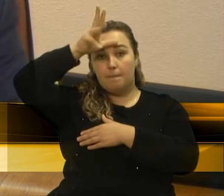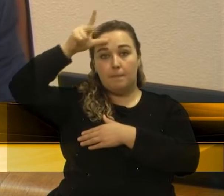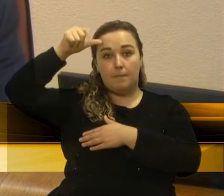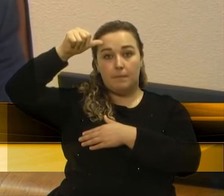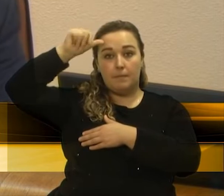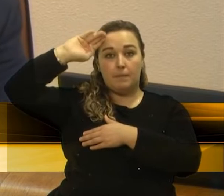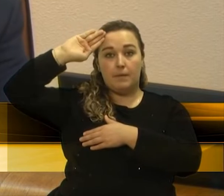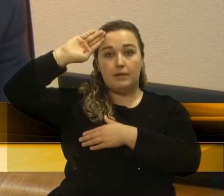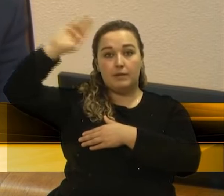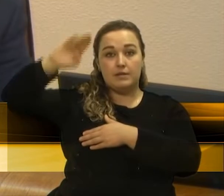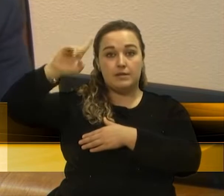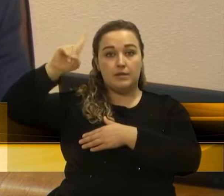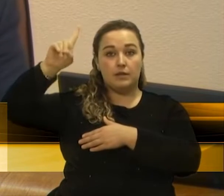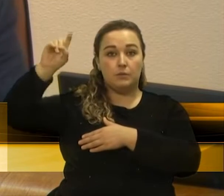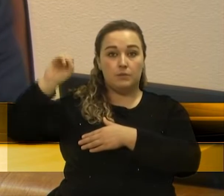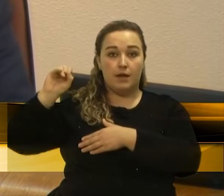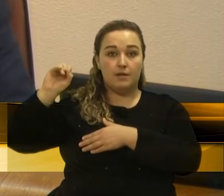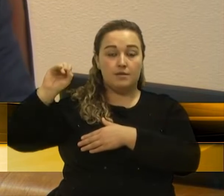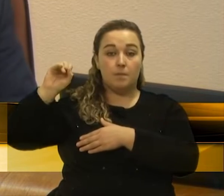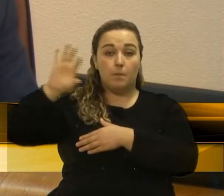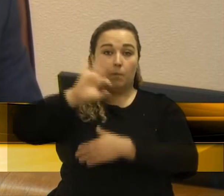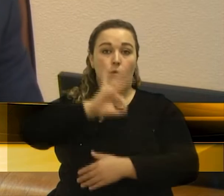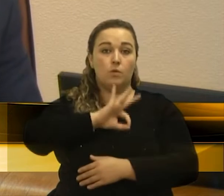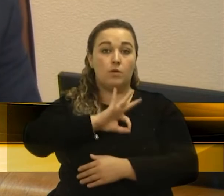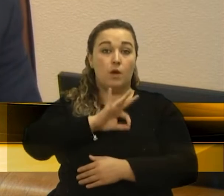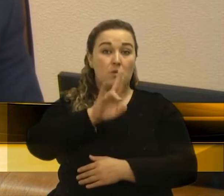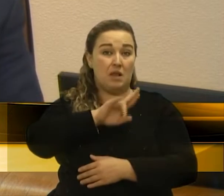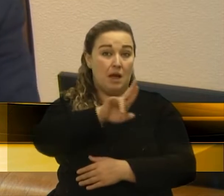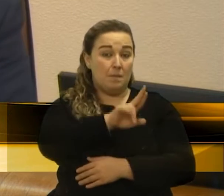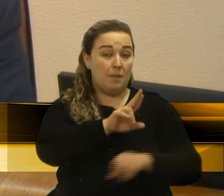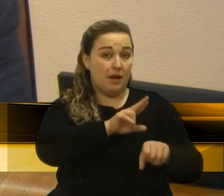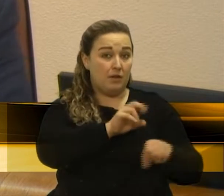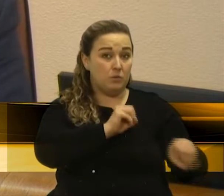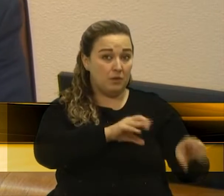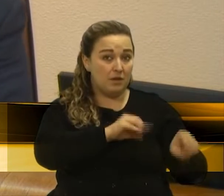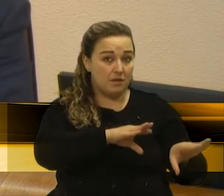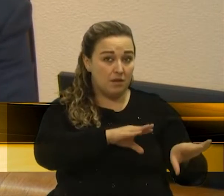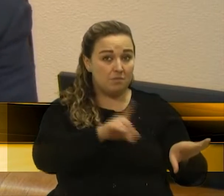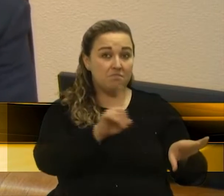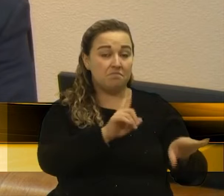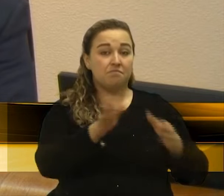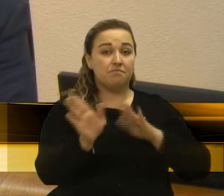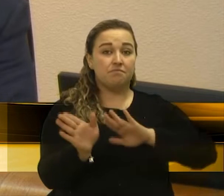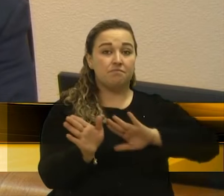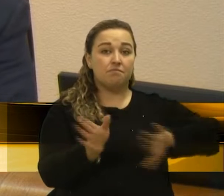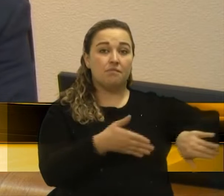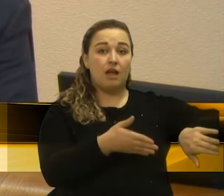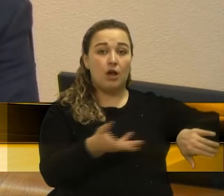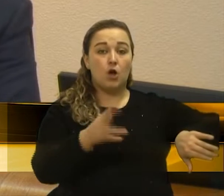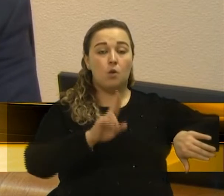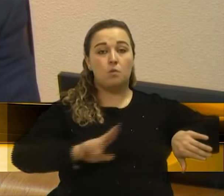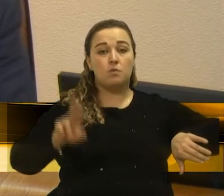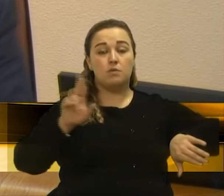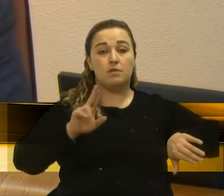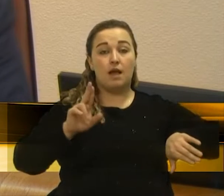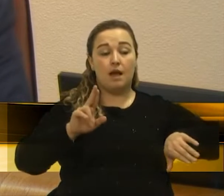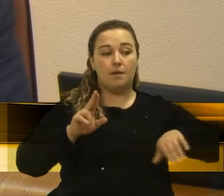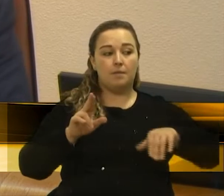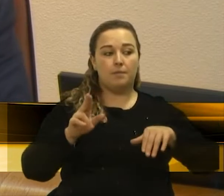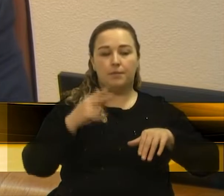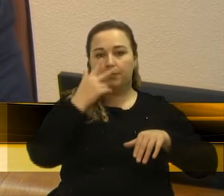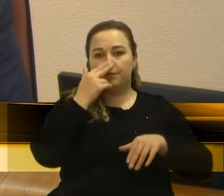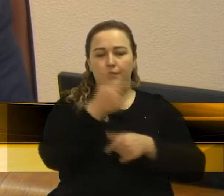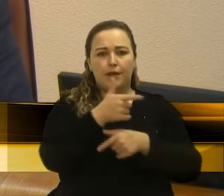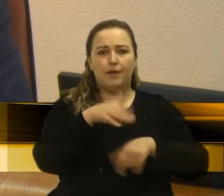110 policiais vão se utilizar de uma área que seria para a educação, profissionalização, prevenção. Sem diálogo com